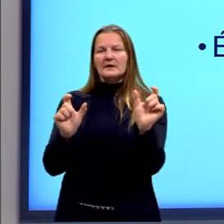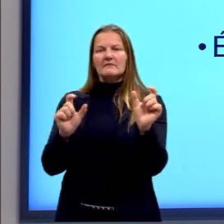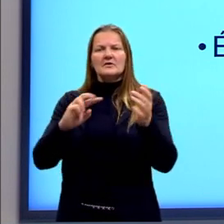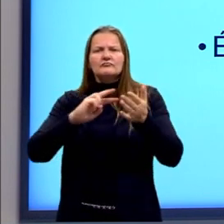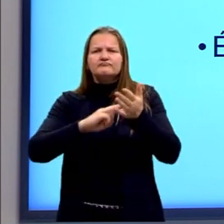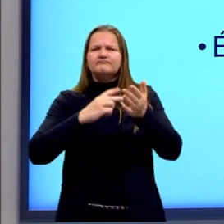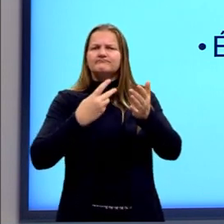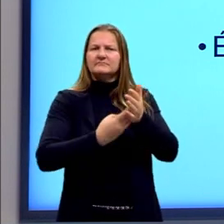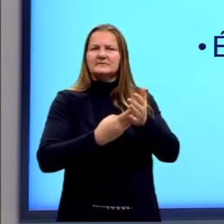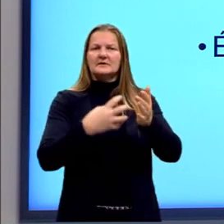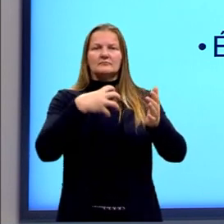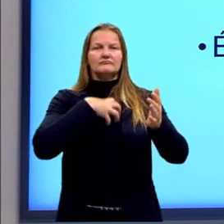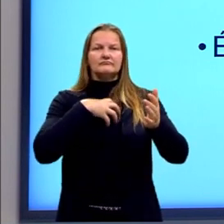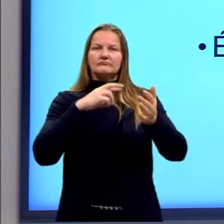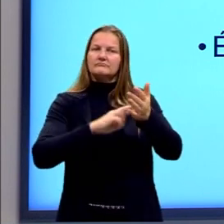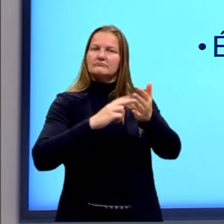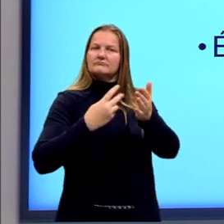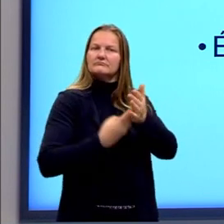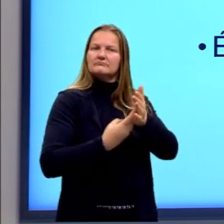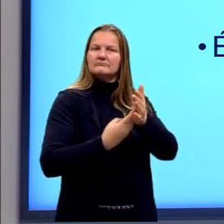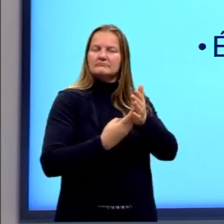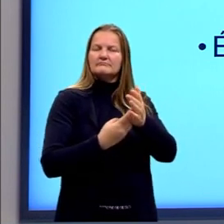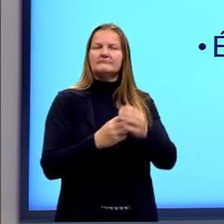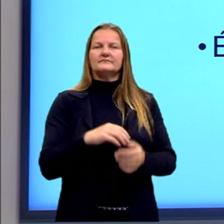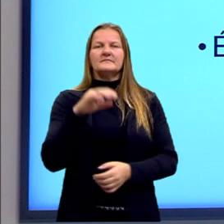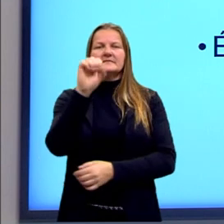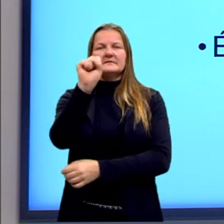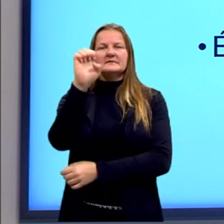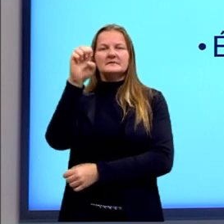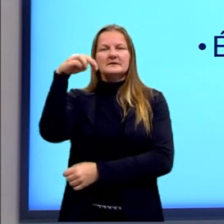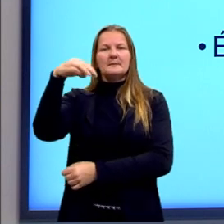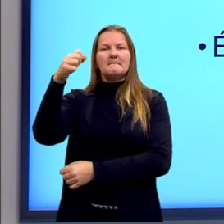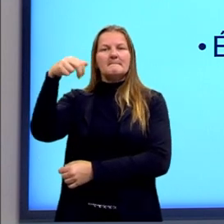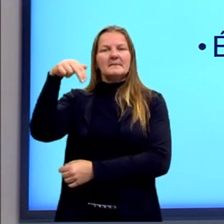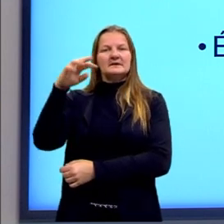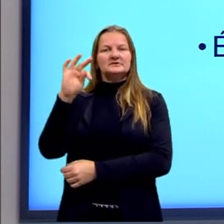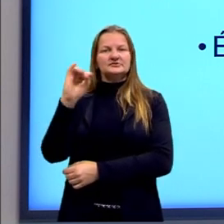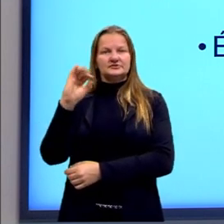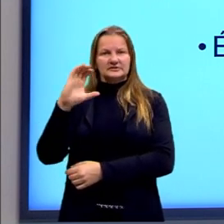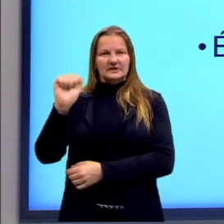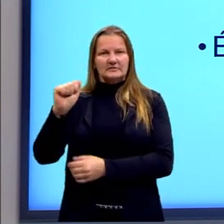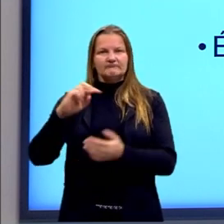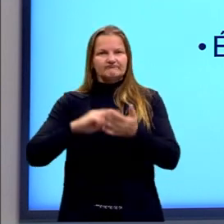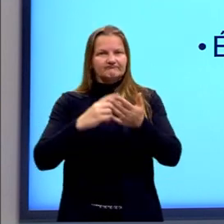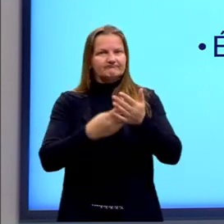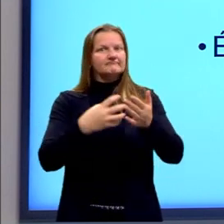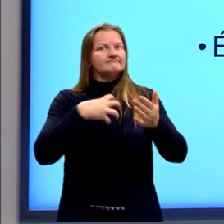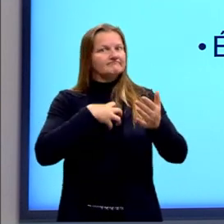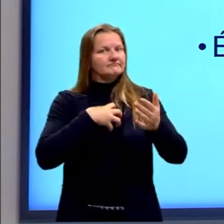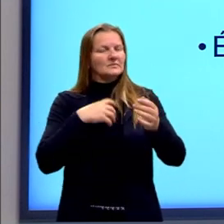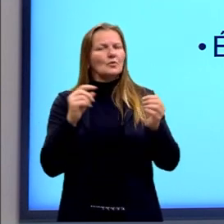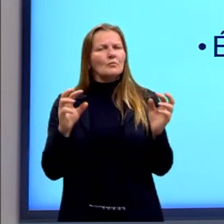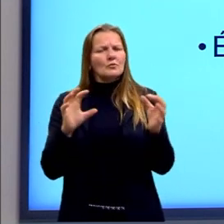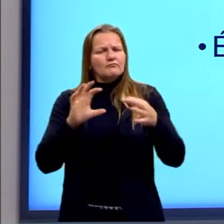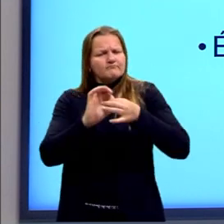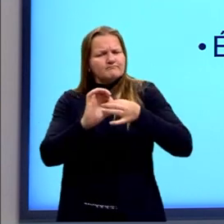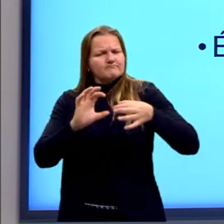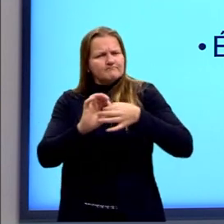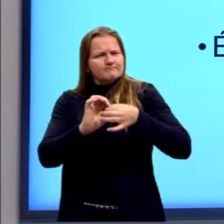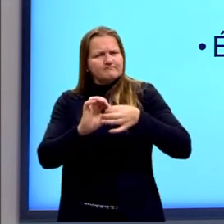significados. E ela está relacionada com o processo de ligação